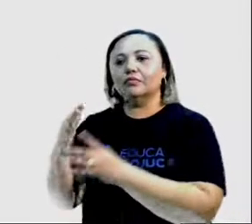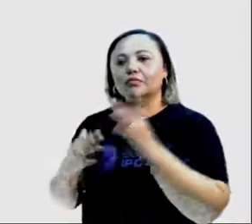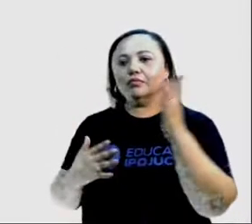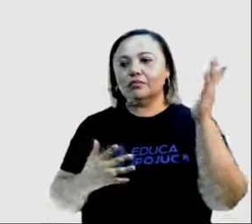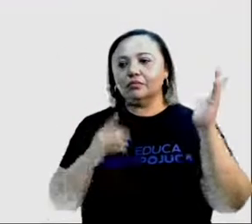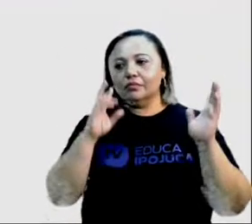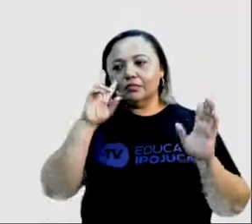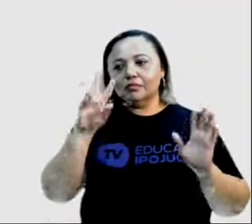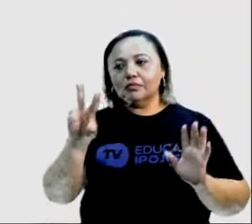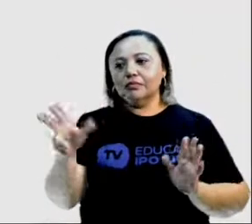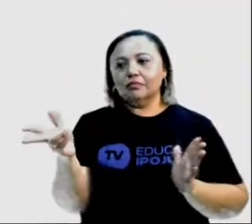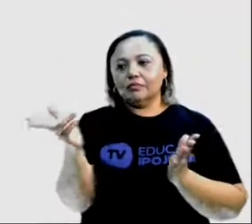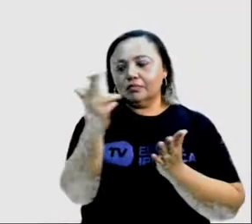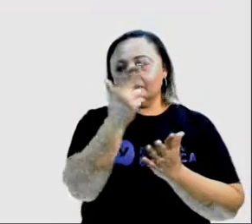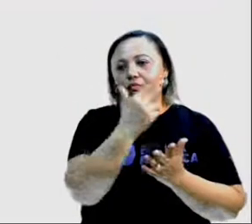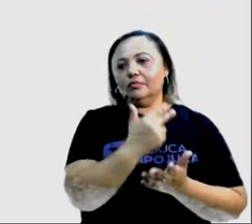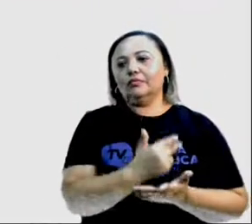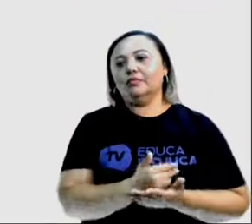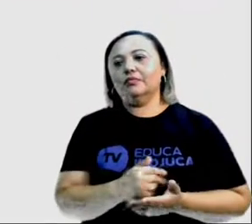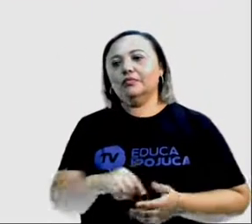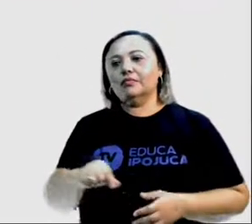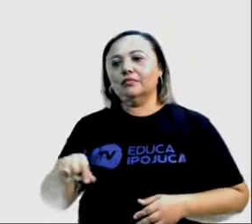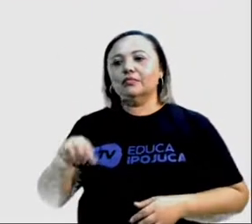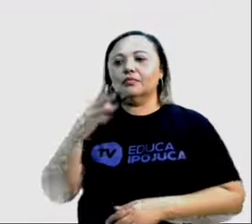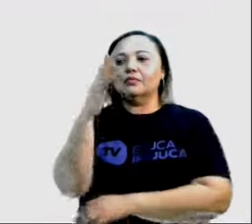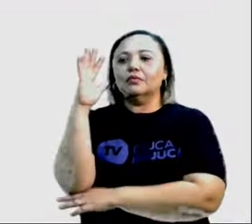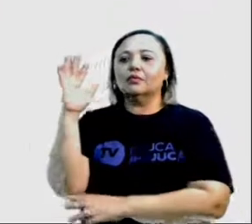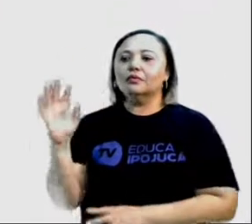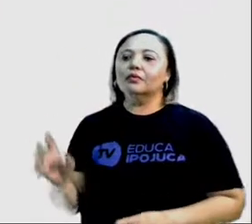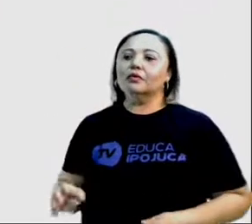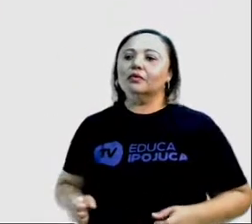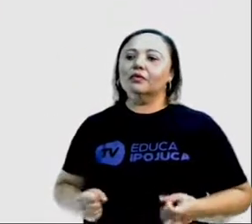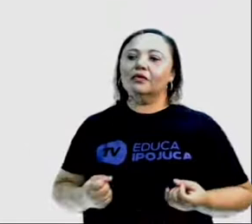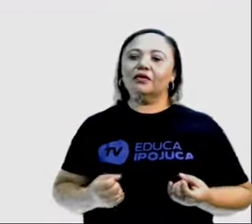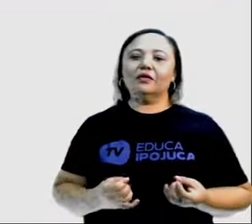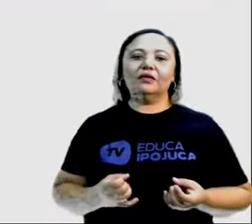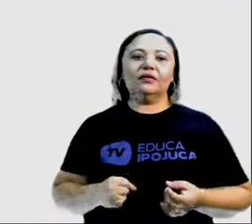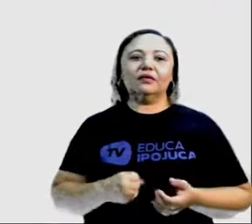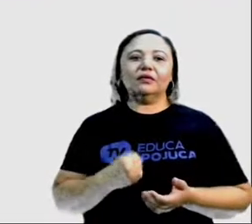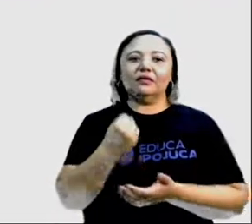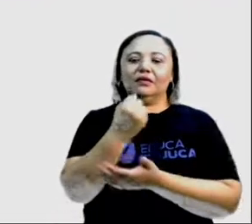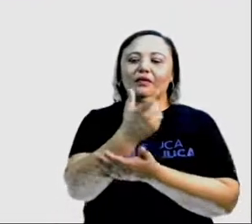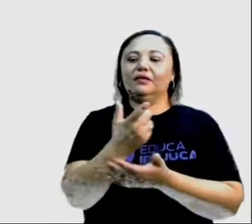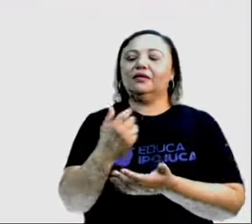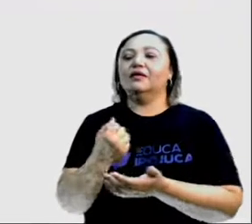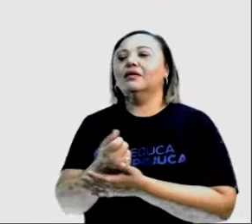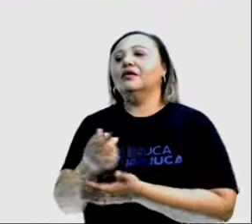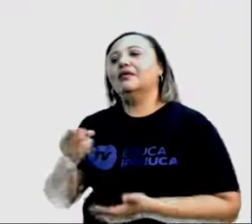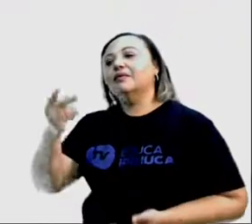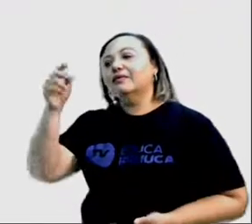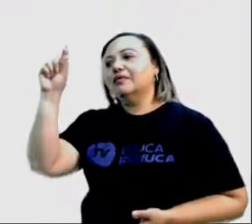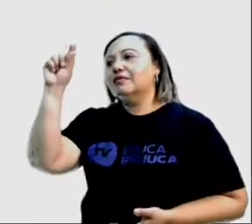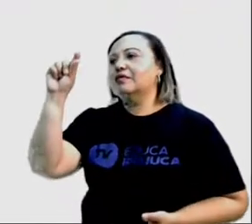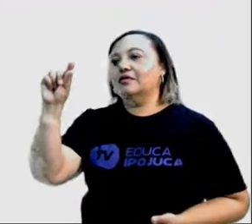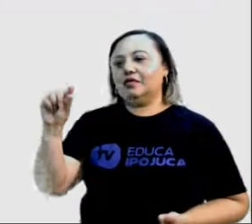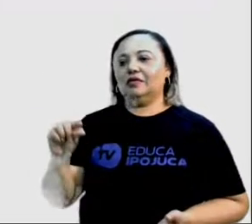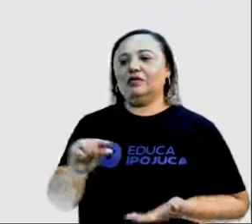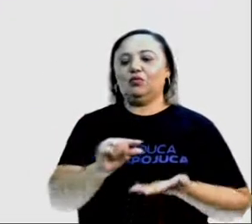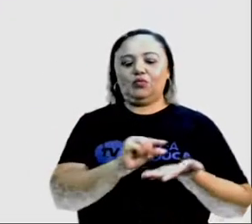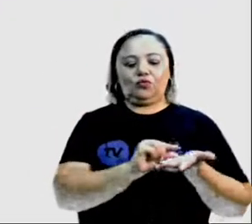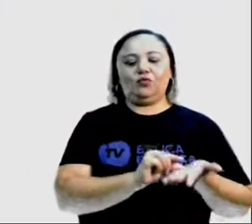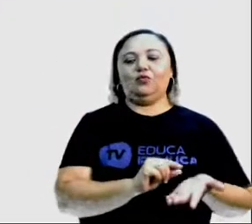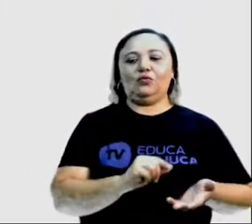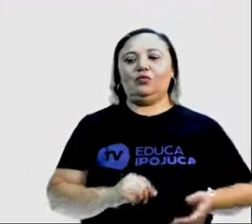Acompanhem comigo na tela. A Amazônia está à venda. Quem der menos, leva. O